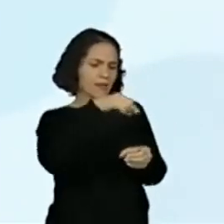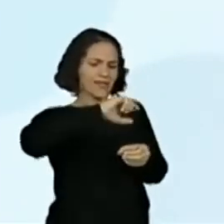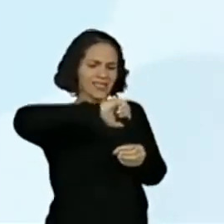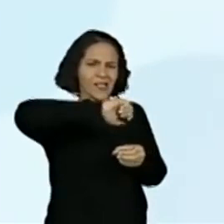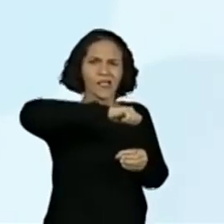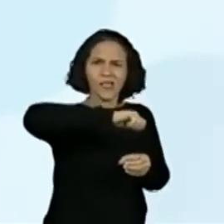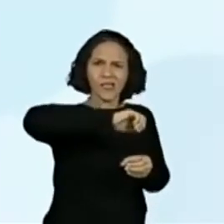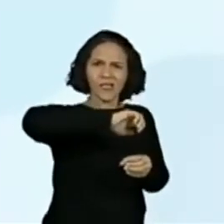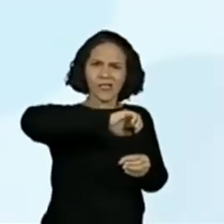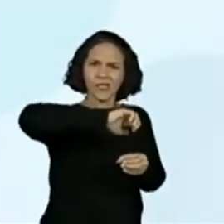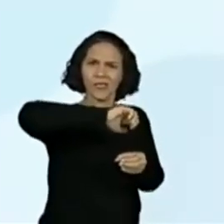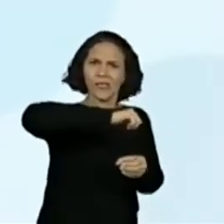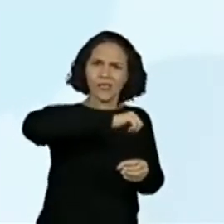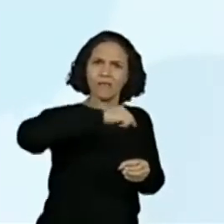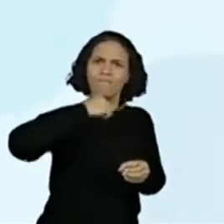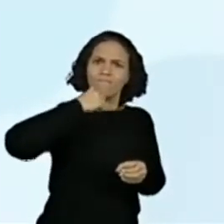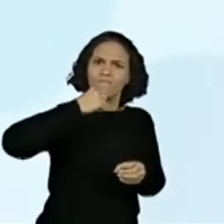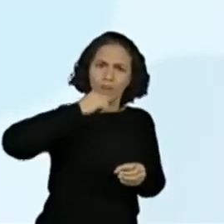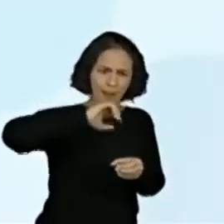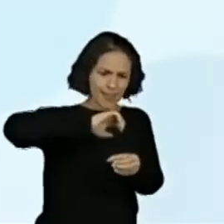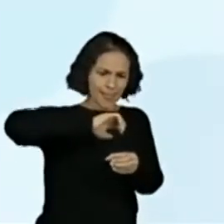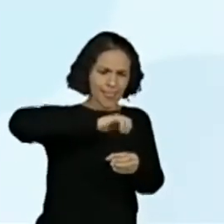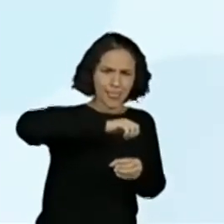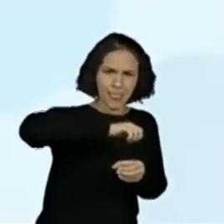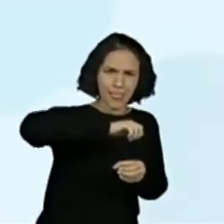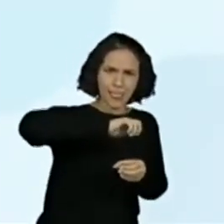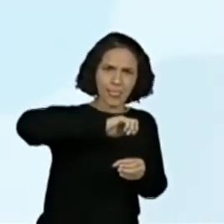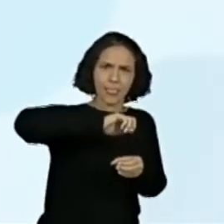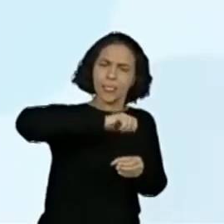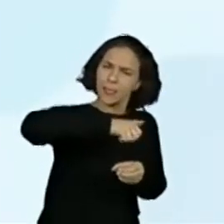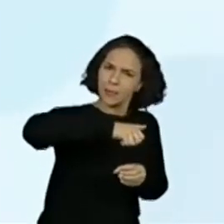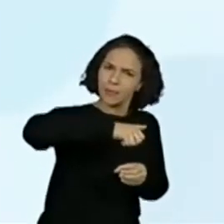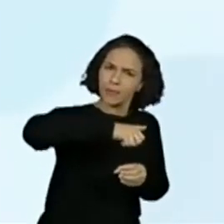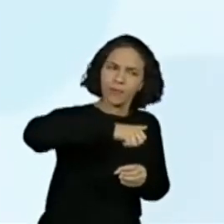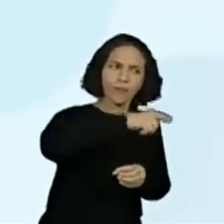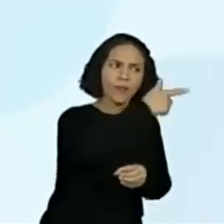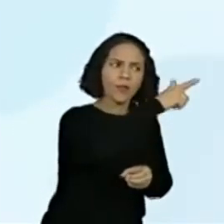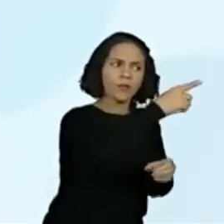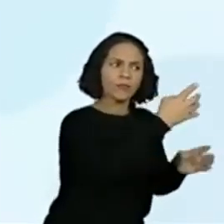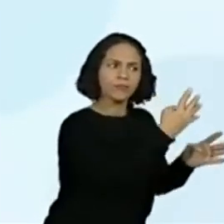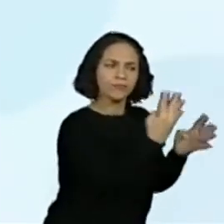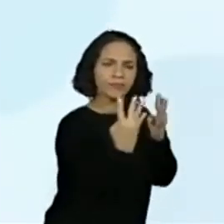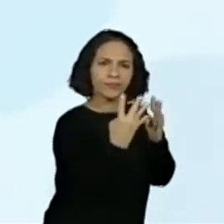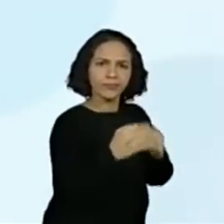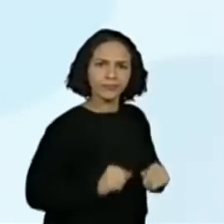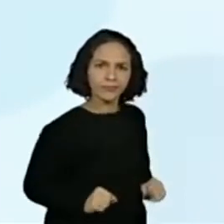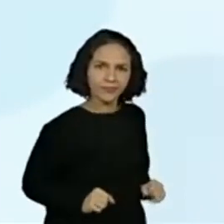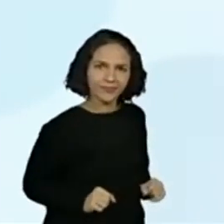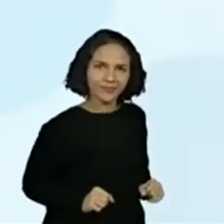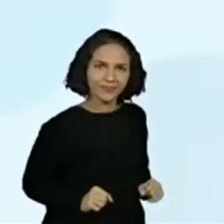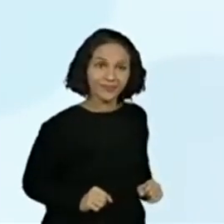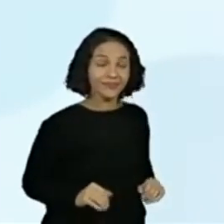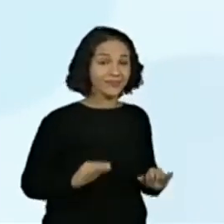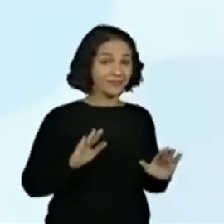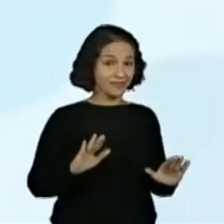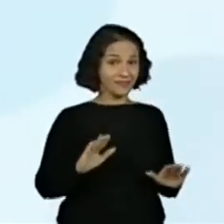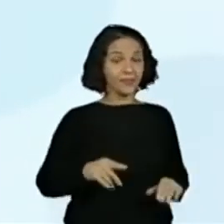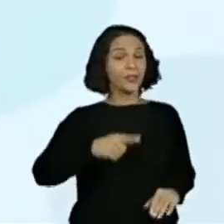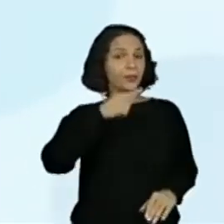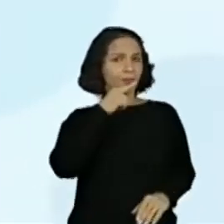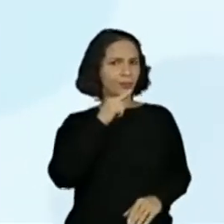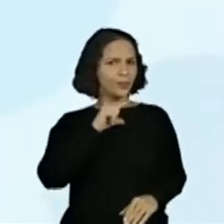abria fazendo um barulho e movimento na moita, o que chamou a atenção. Mago Gael,